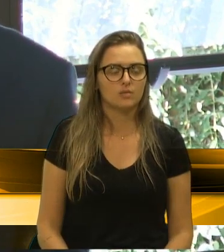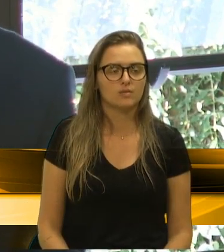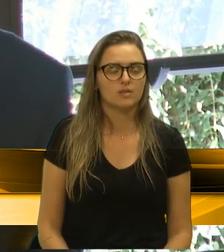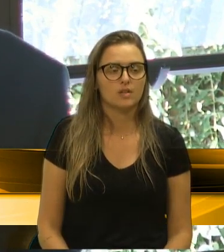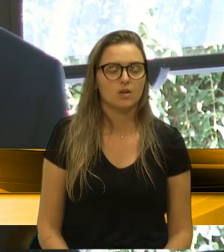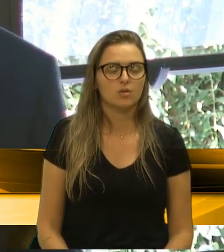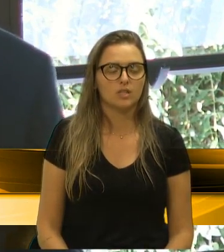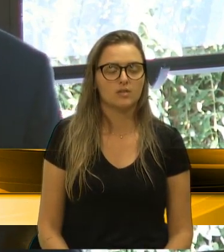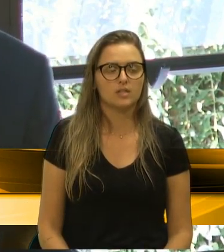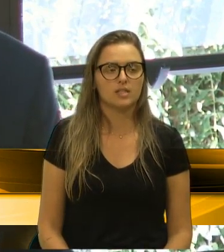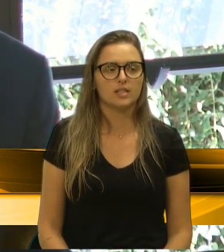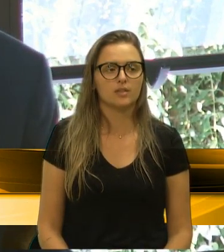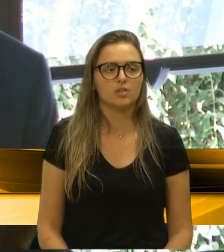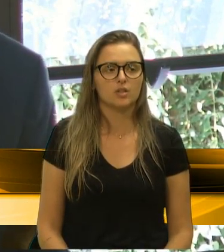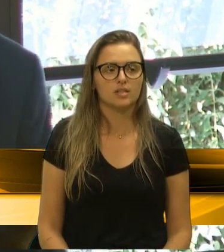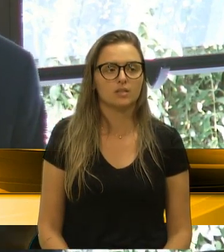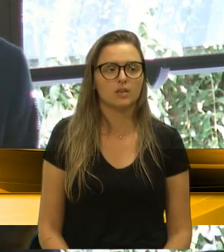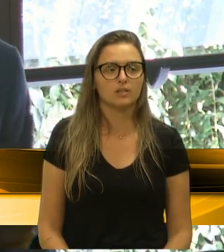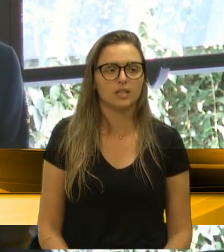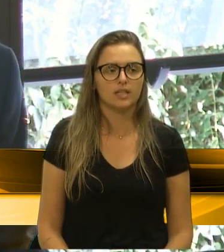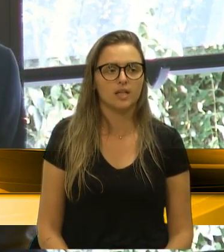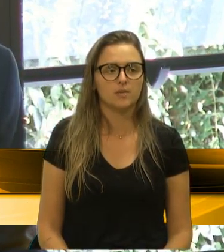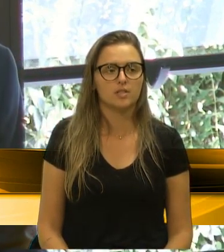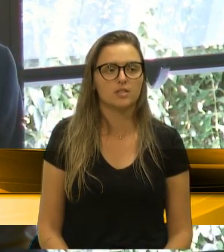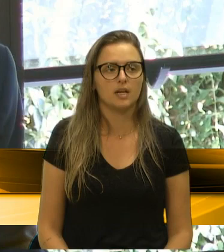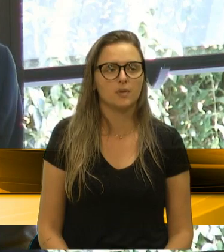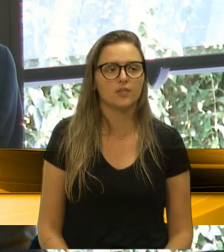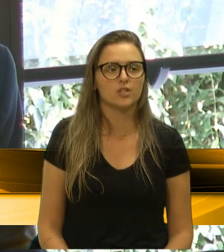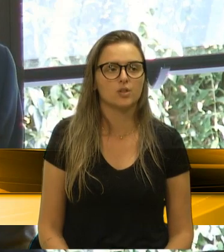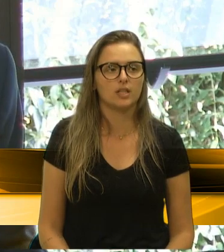que transporta um número muito grande de pessoas todo dia.